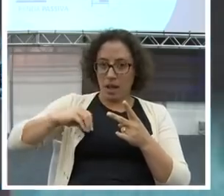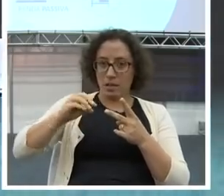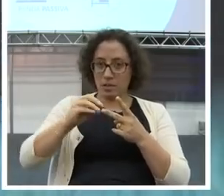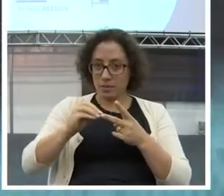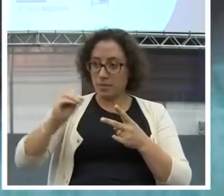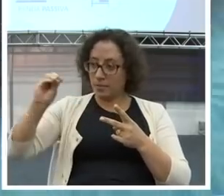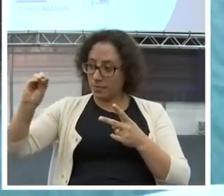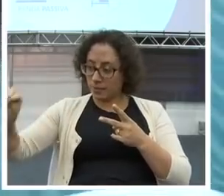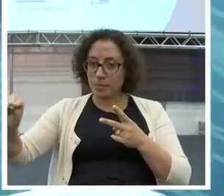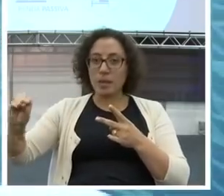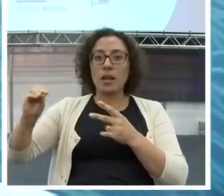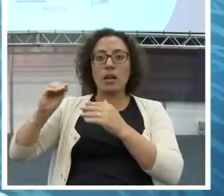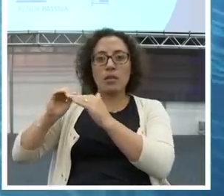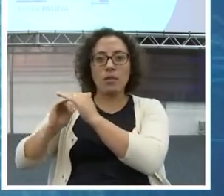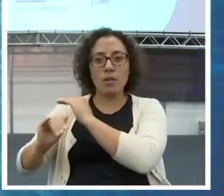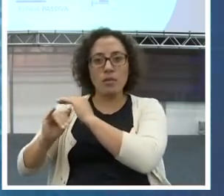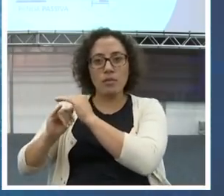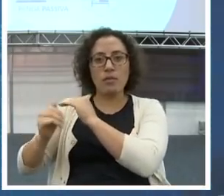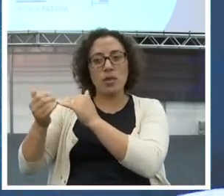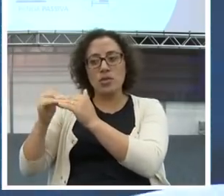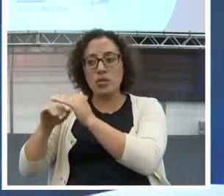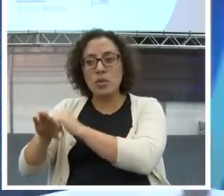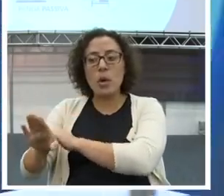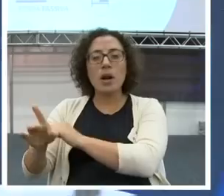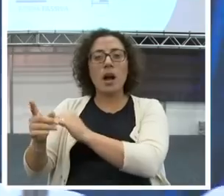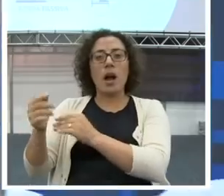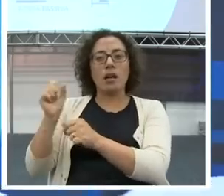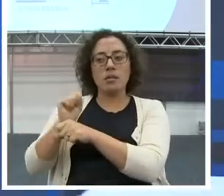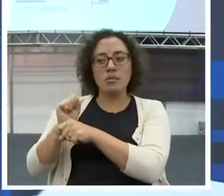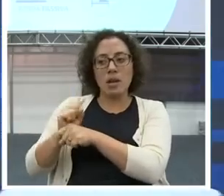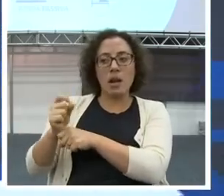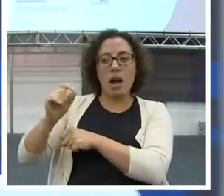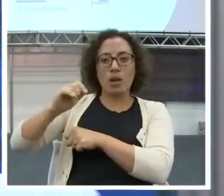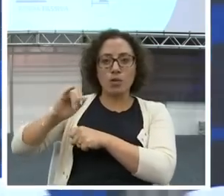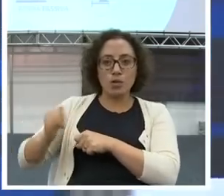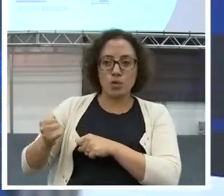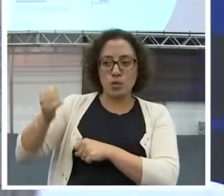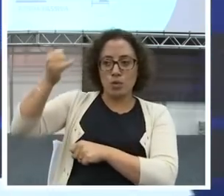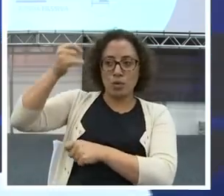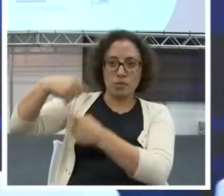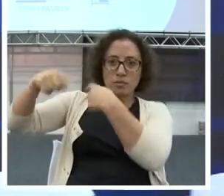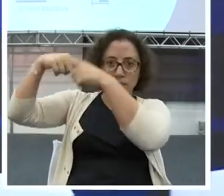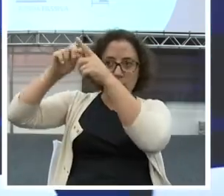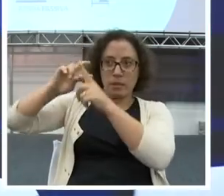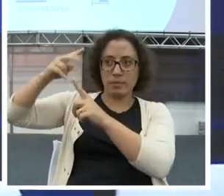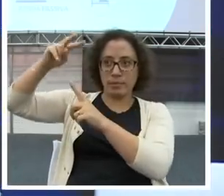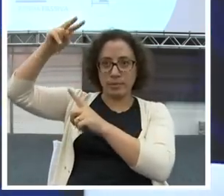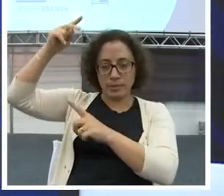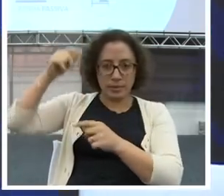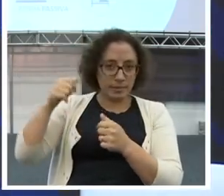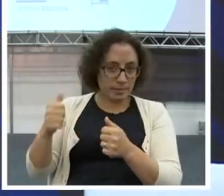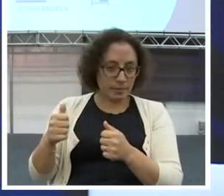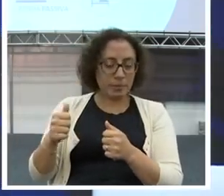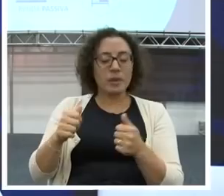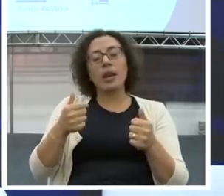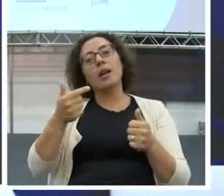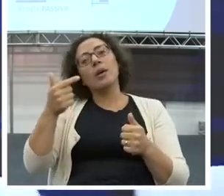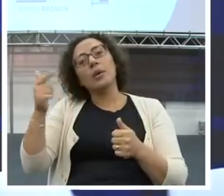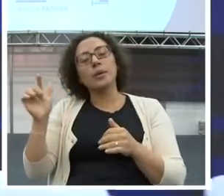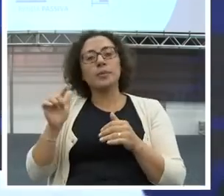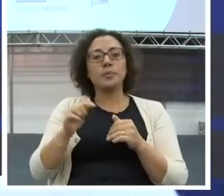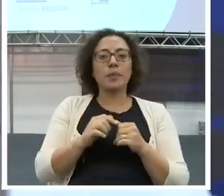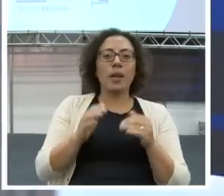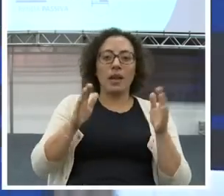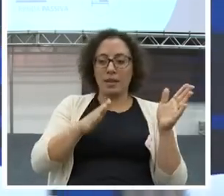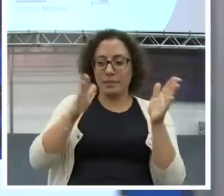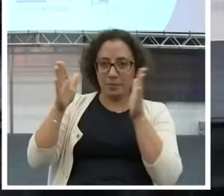Depois, vem a renda passiva, que é a mais legal de todas. Isso quando a gente fala no coach financeiro, o pessoal dá cambalhota. Tem gente